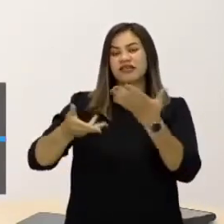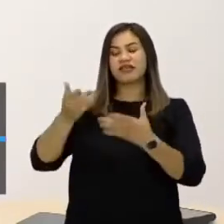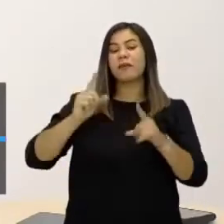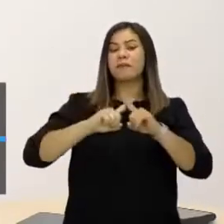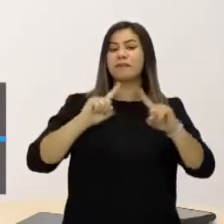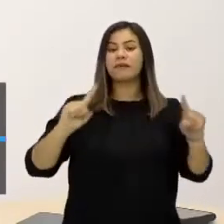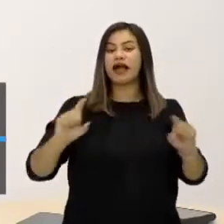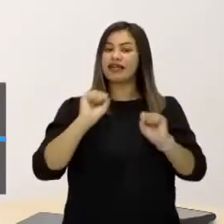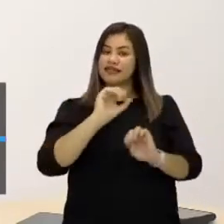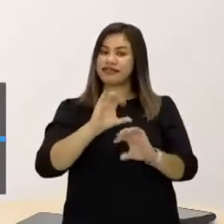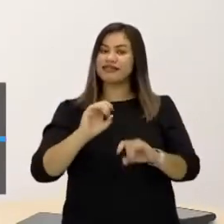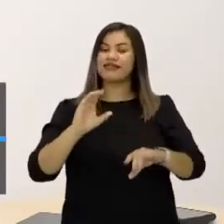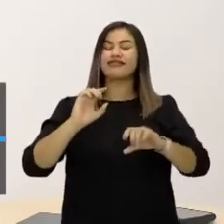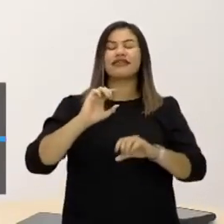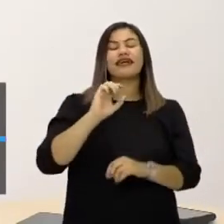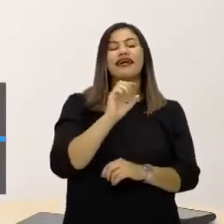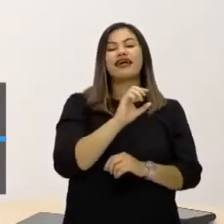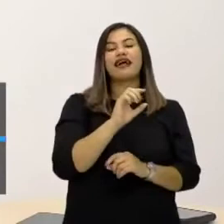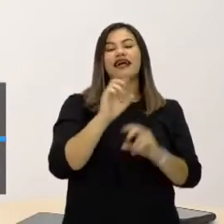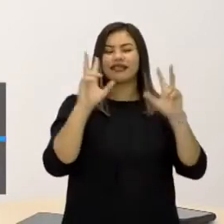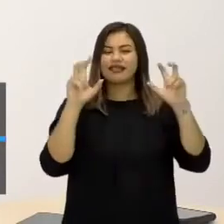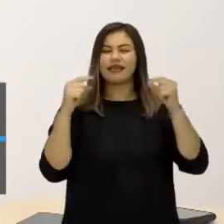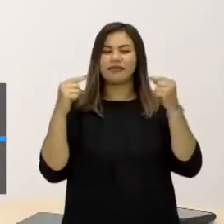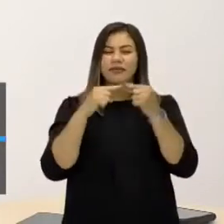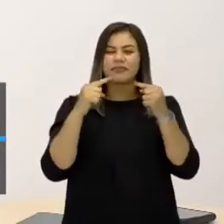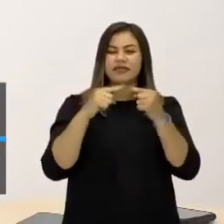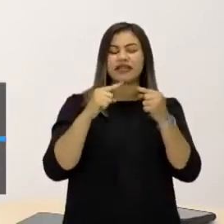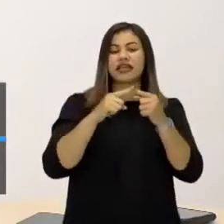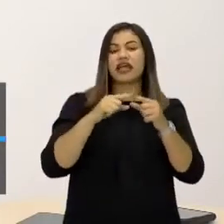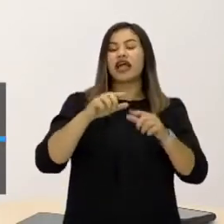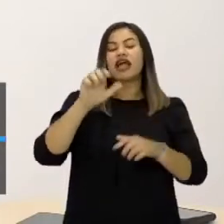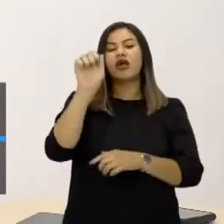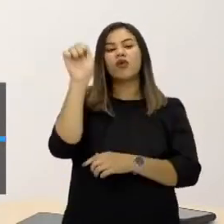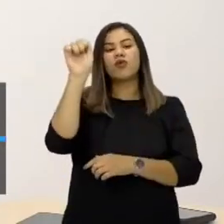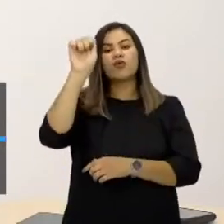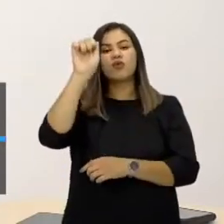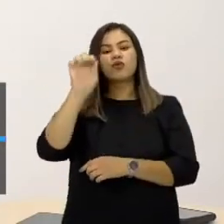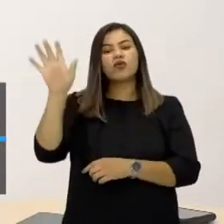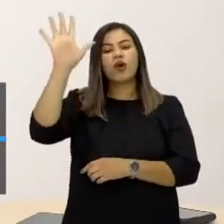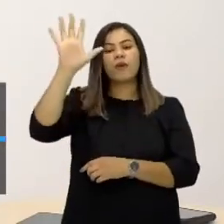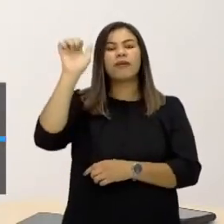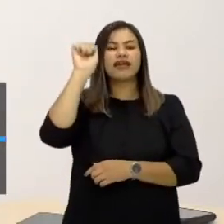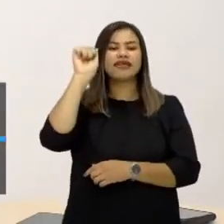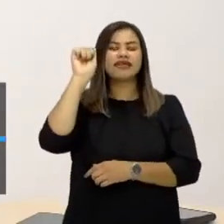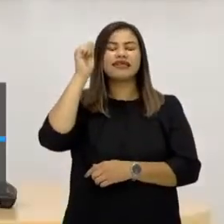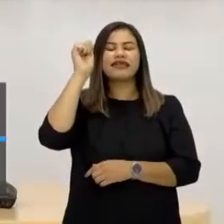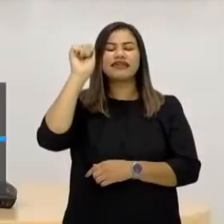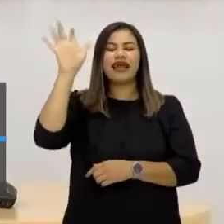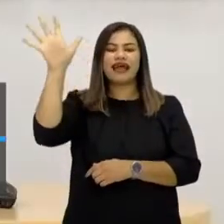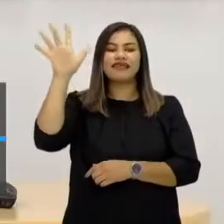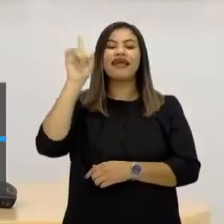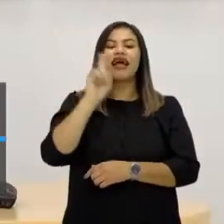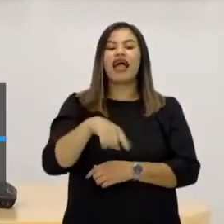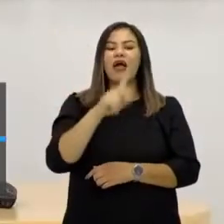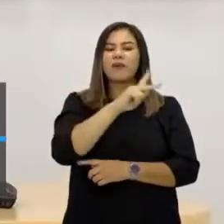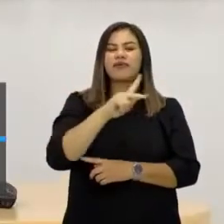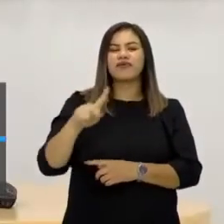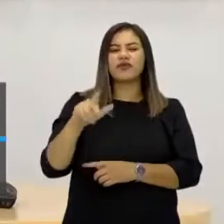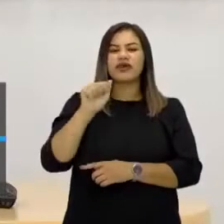moderação, que vai tocar essa aula aí sobre os blocos regionais da Europa e Ásia, é o professor Antônio Russo. É isso aí,